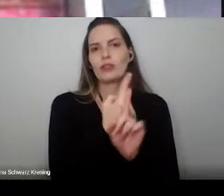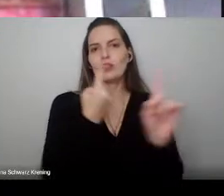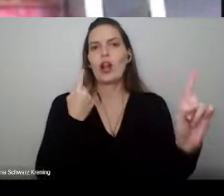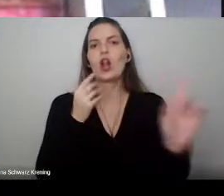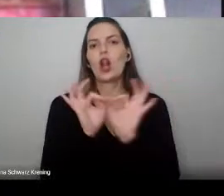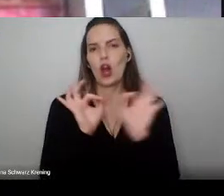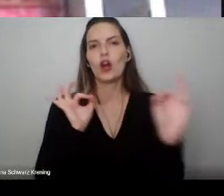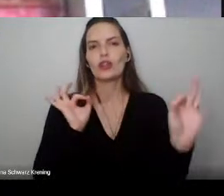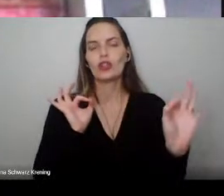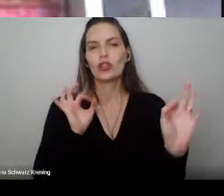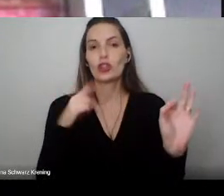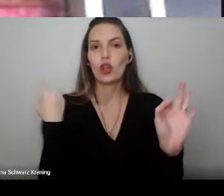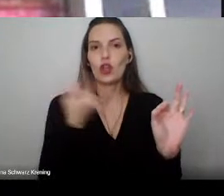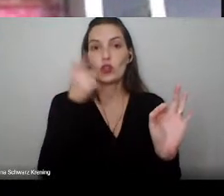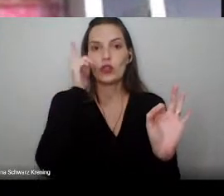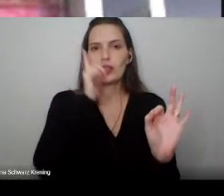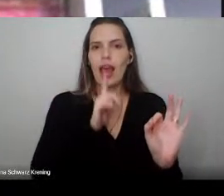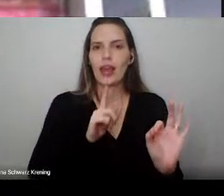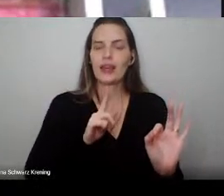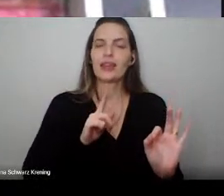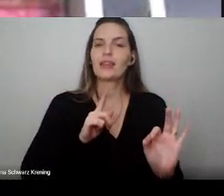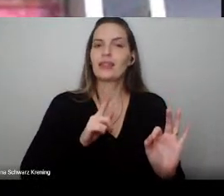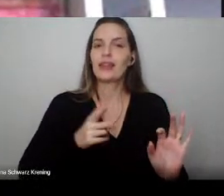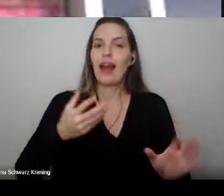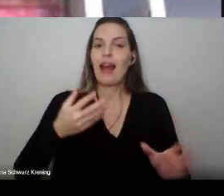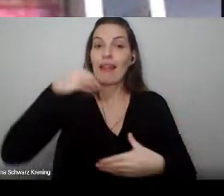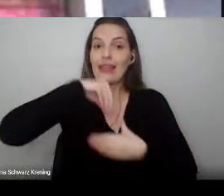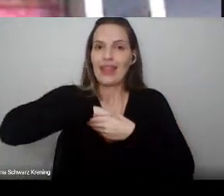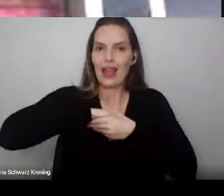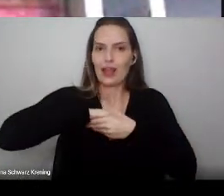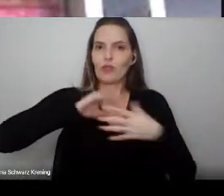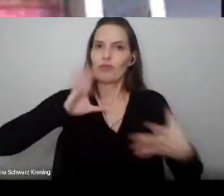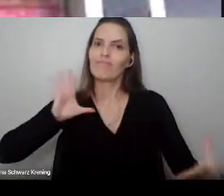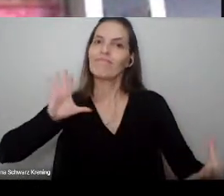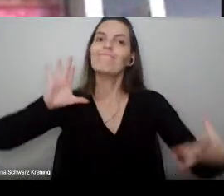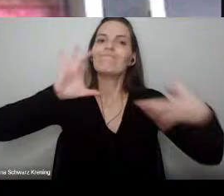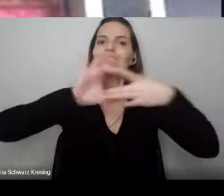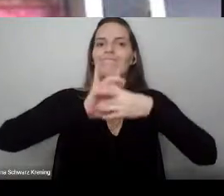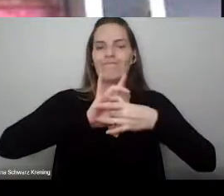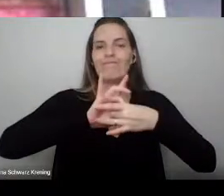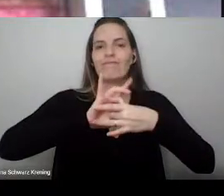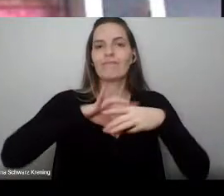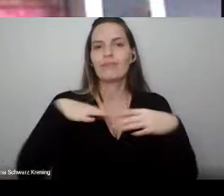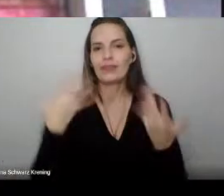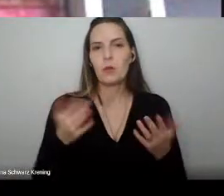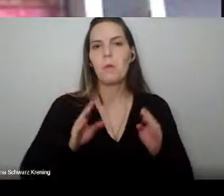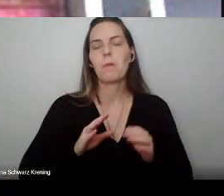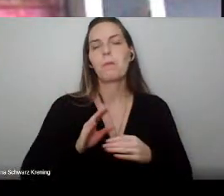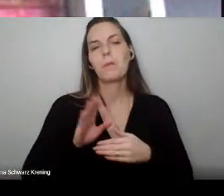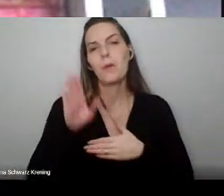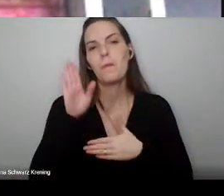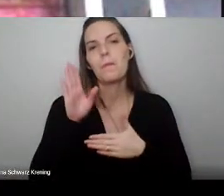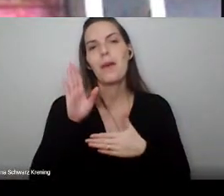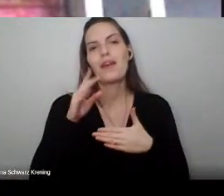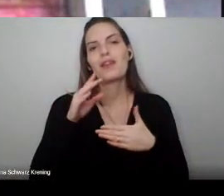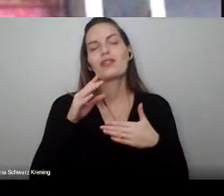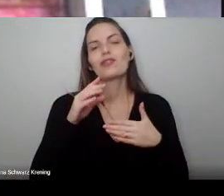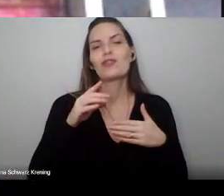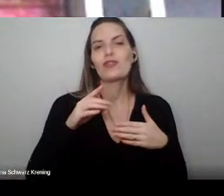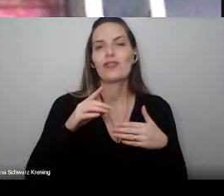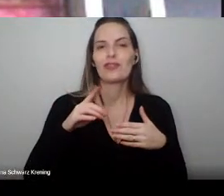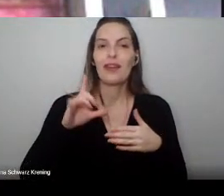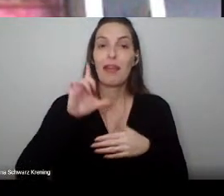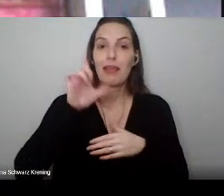fisicamente presente, mas mesmo assim a gente promete que depois que passar tudo isso vamos fazer uma super festa de formatura lá na